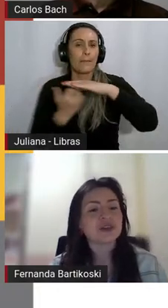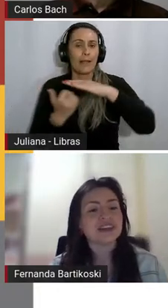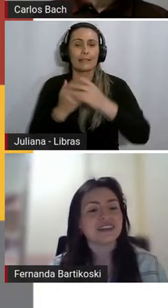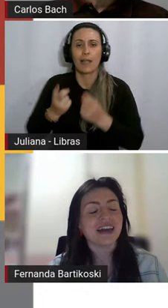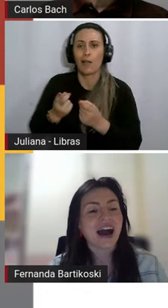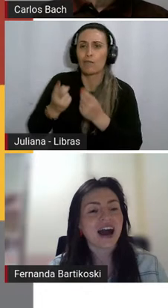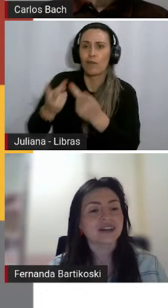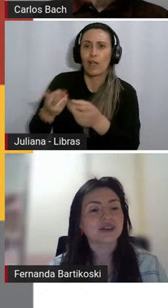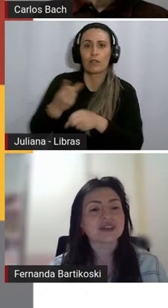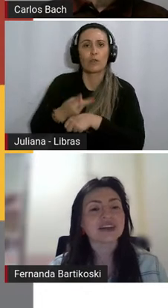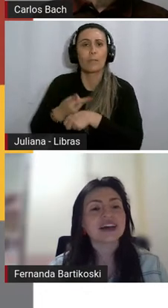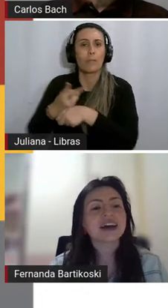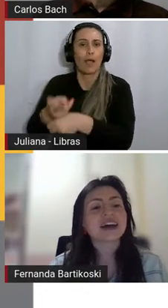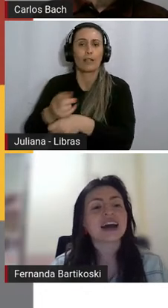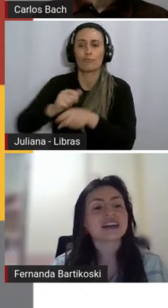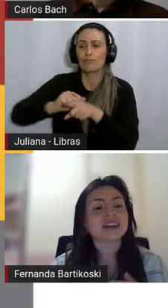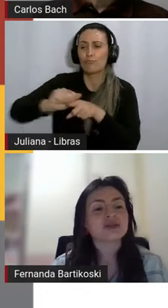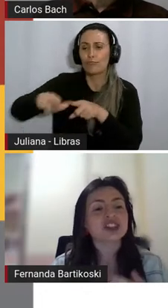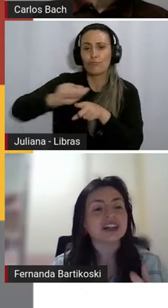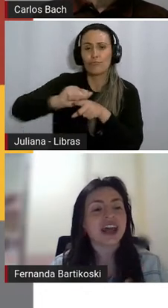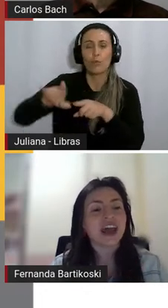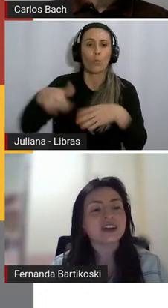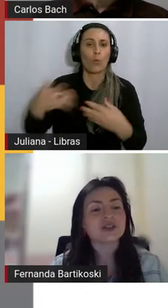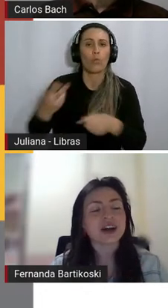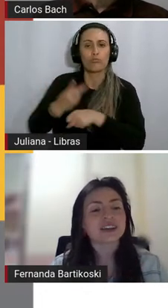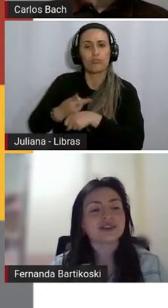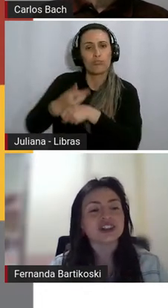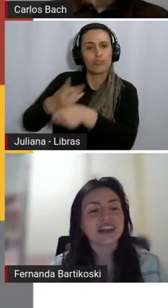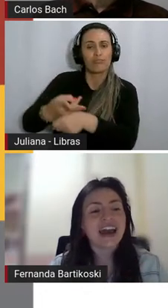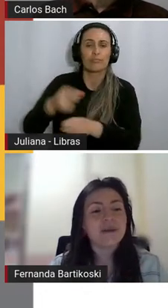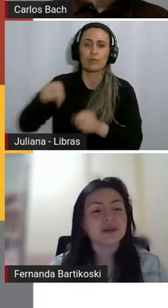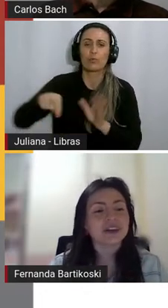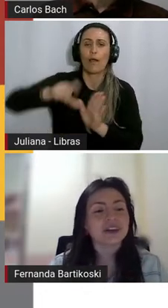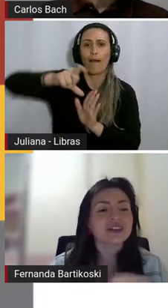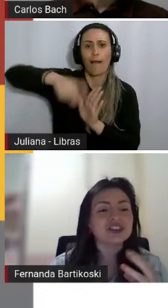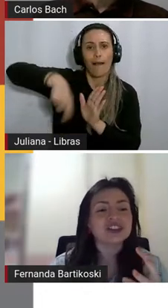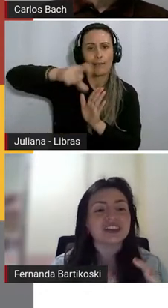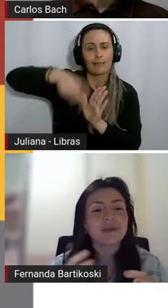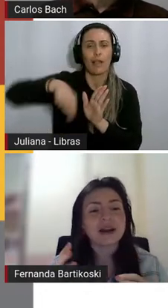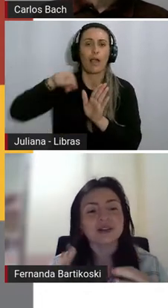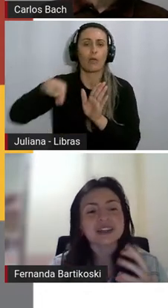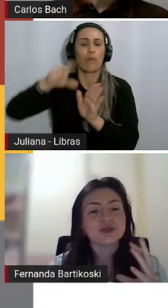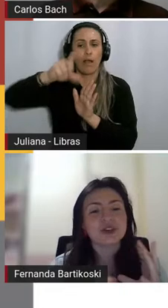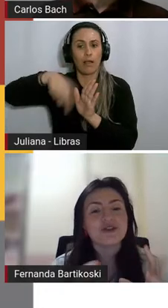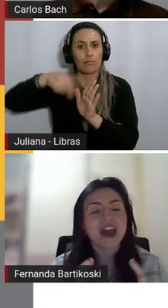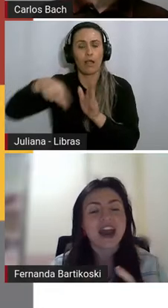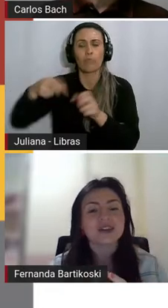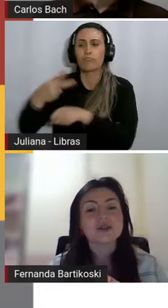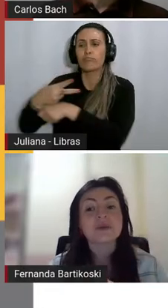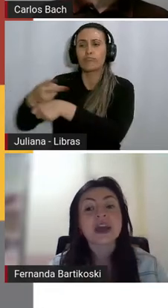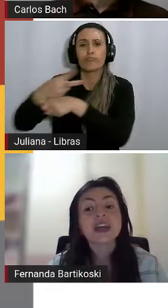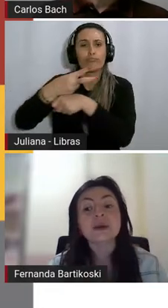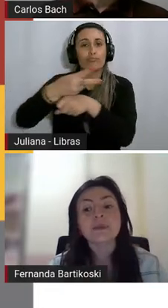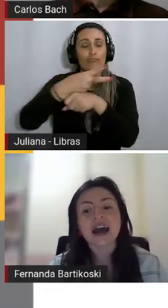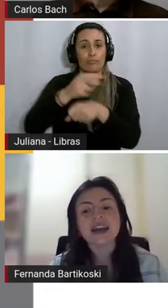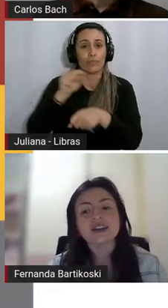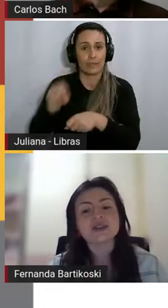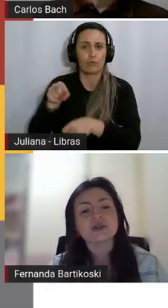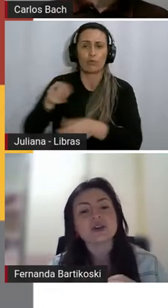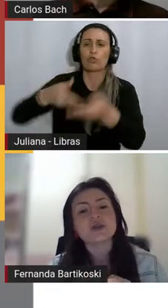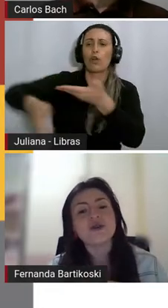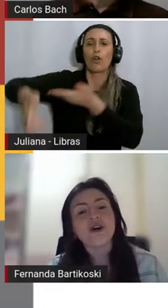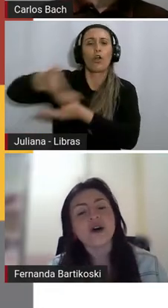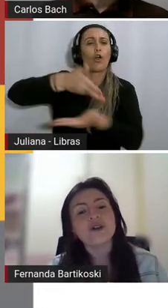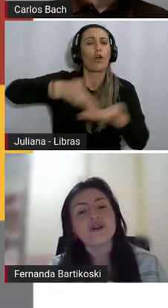empréstimos consignados, cartão de crédito, cartão de débito, né. Então, a gente trabalhou nesse universo. E, para